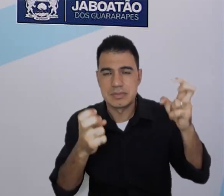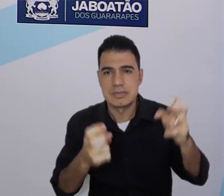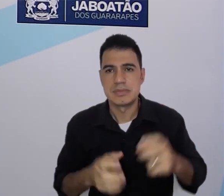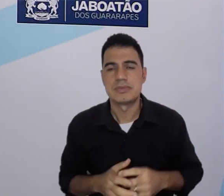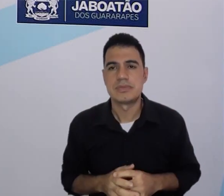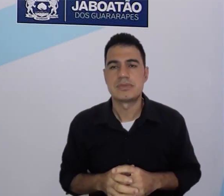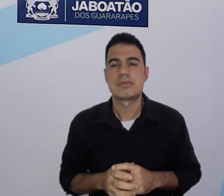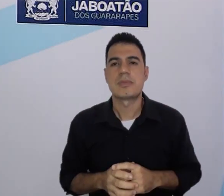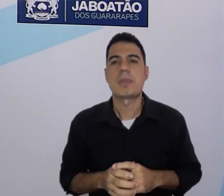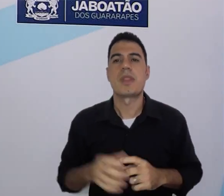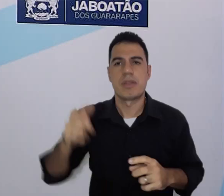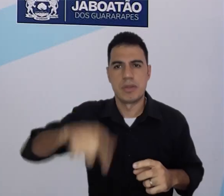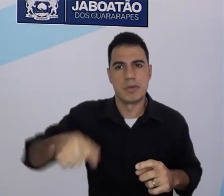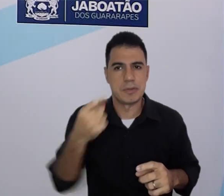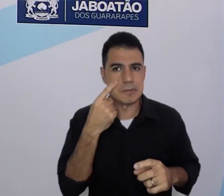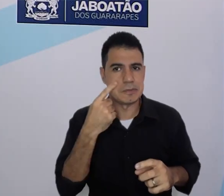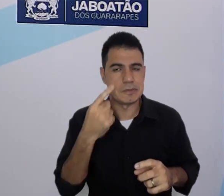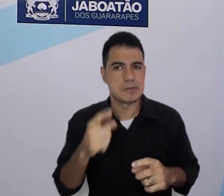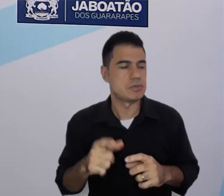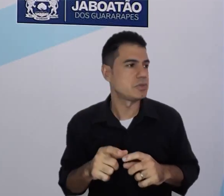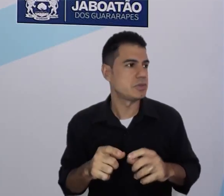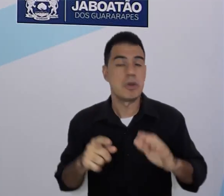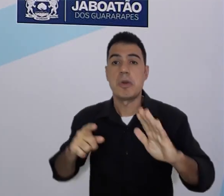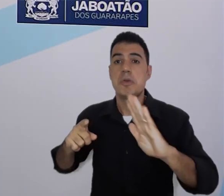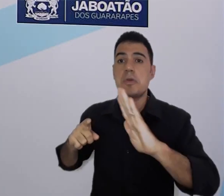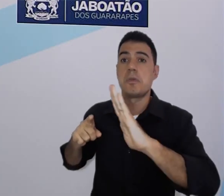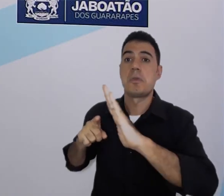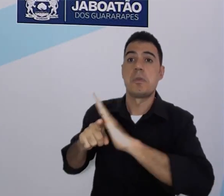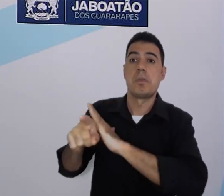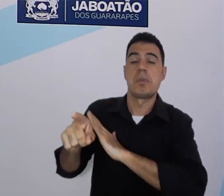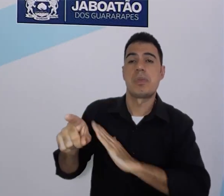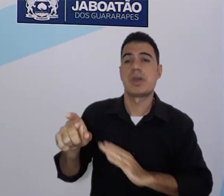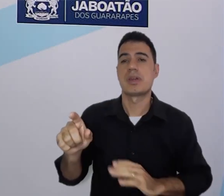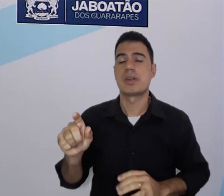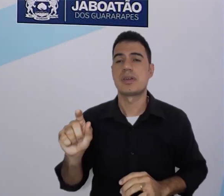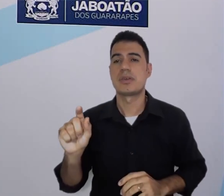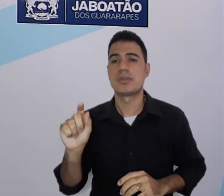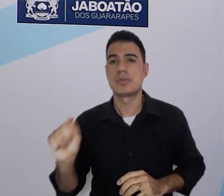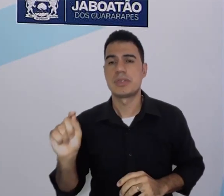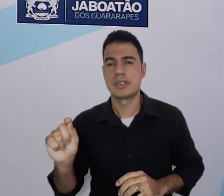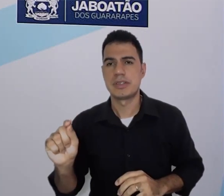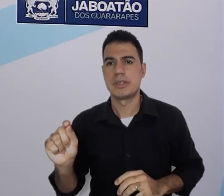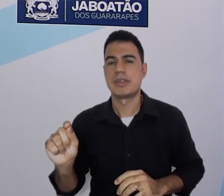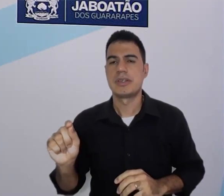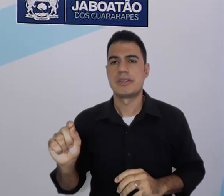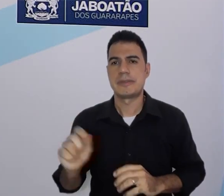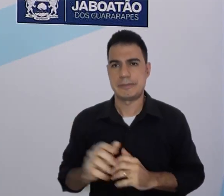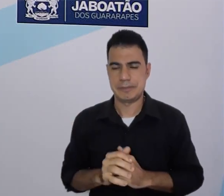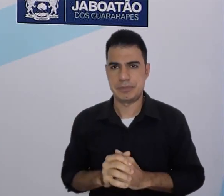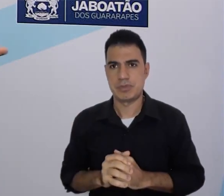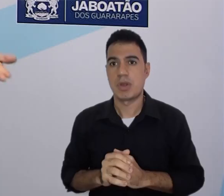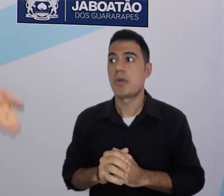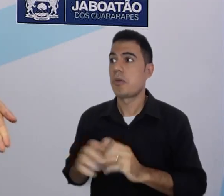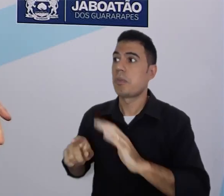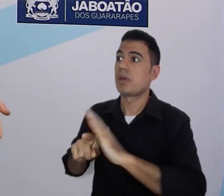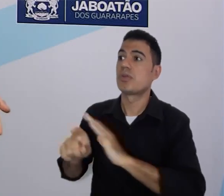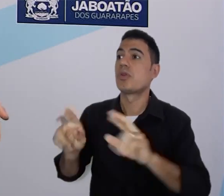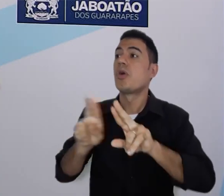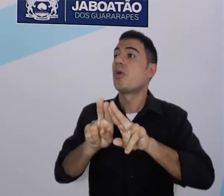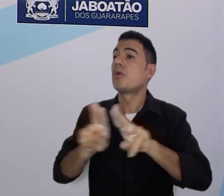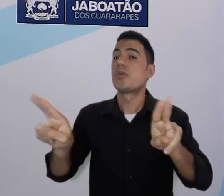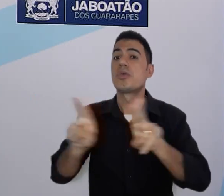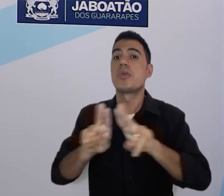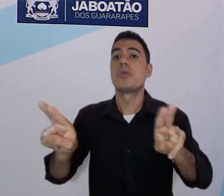Vamos dar uma olhada novamente. Quando eu pergunto, what's your surname? Eu estou perguntando qual é o seu sobrenome.